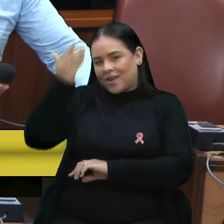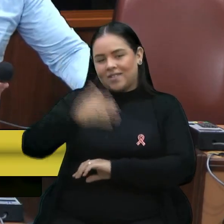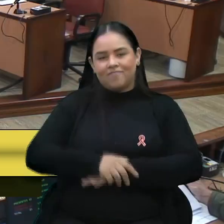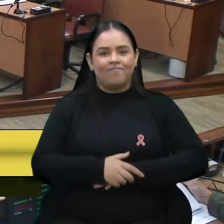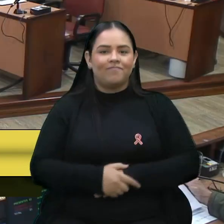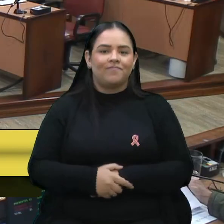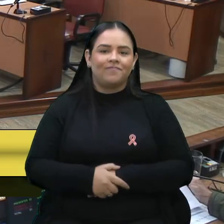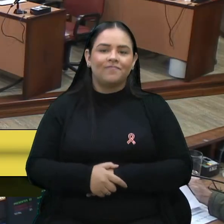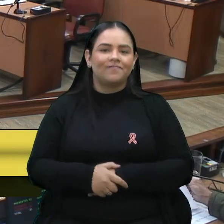Obrigado. Muitos agradecimentos.